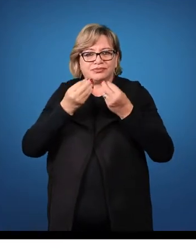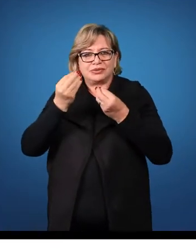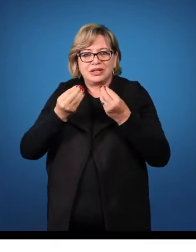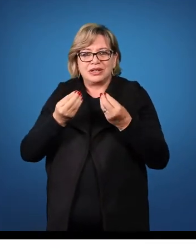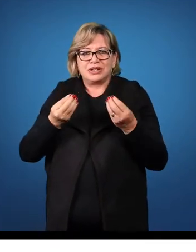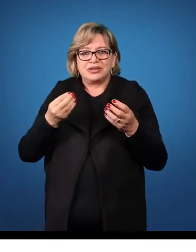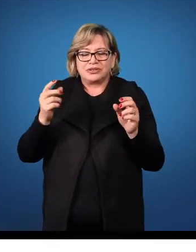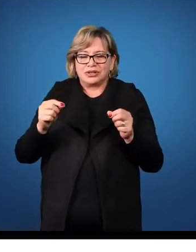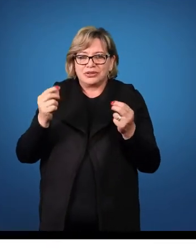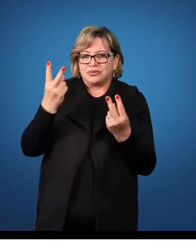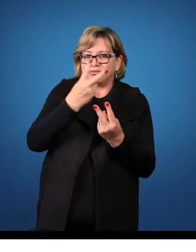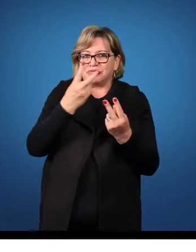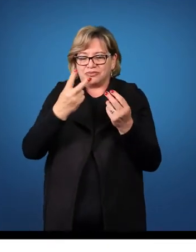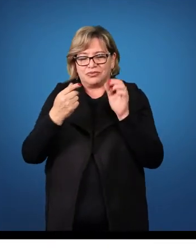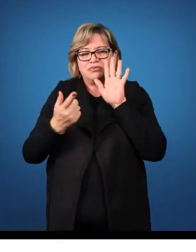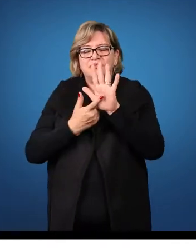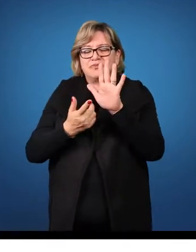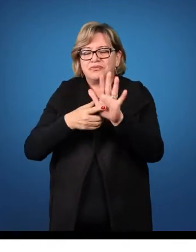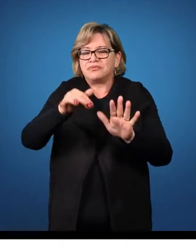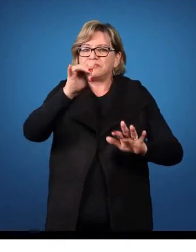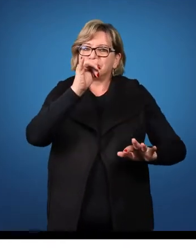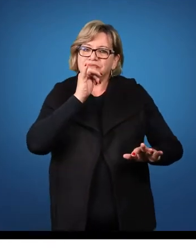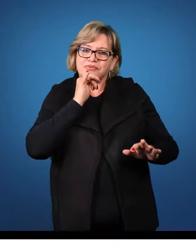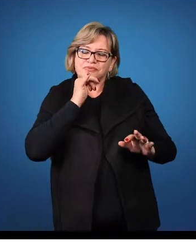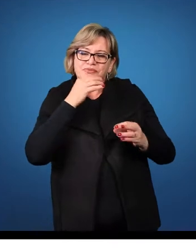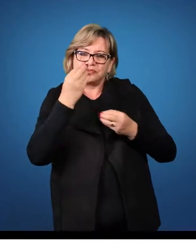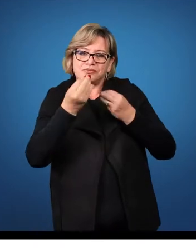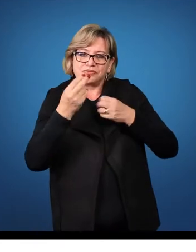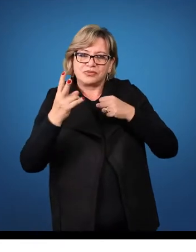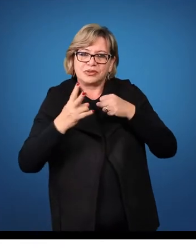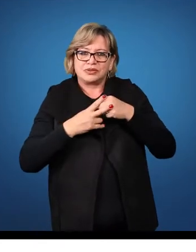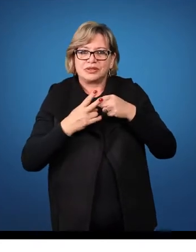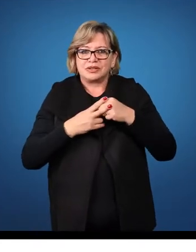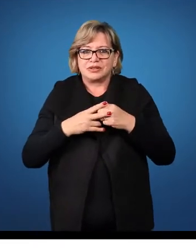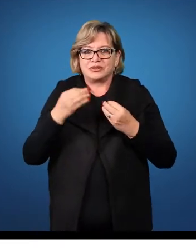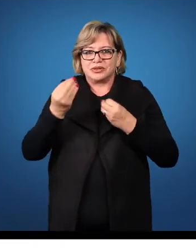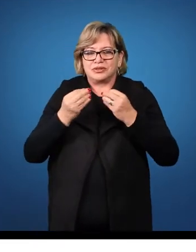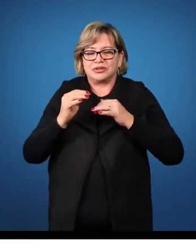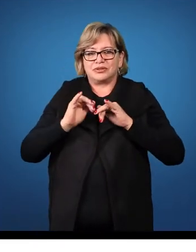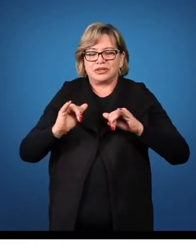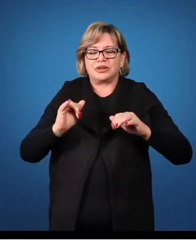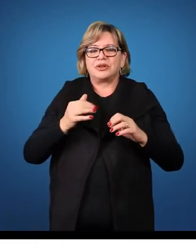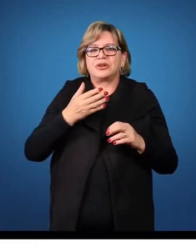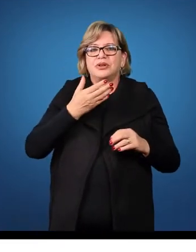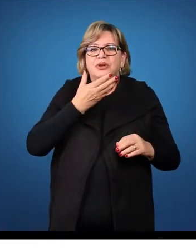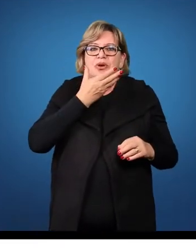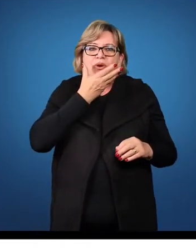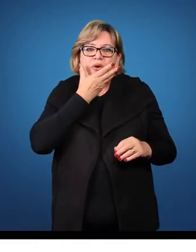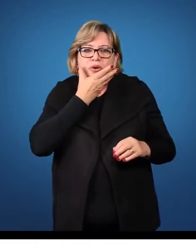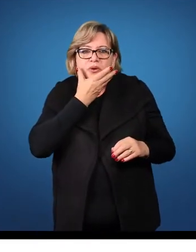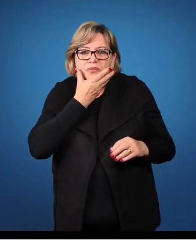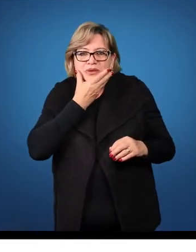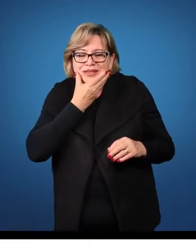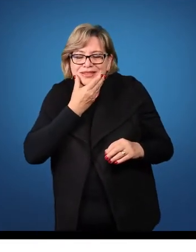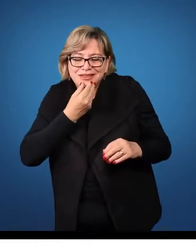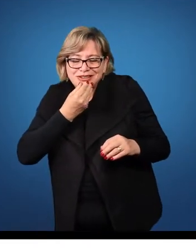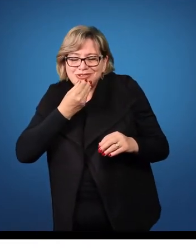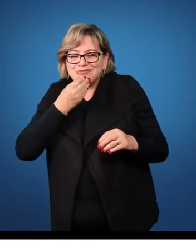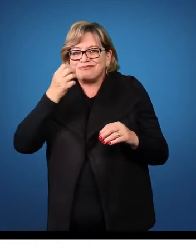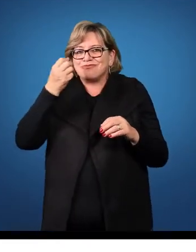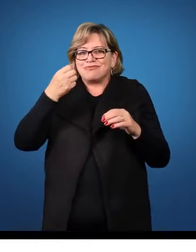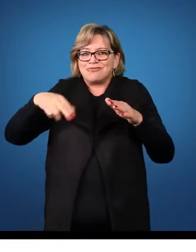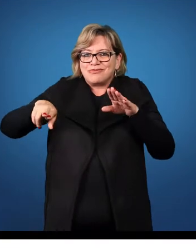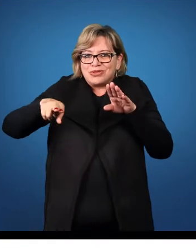e sofre a ação expressa pelo verbo. Ao dizer o menino se cortou,